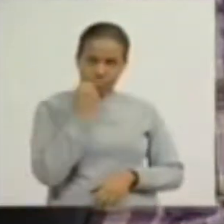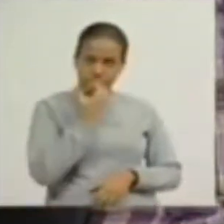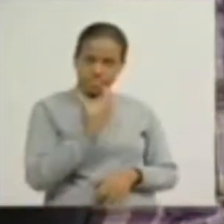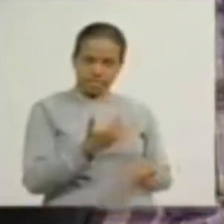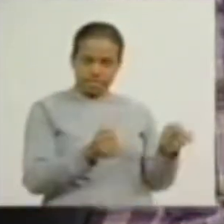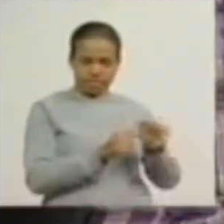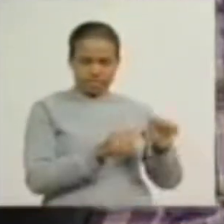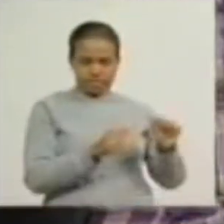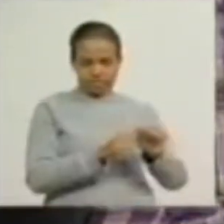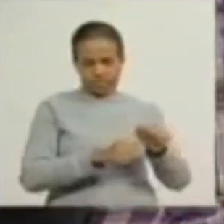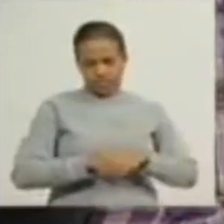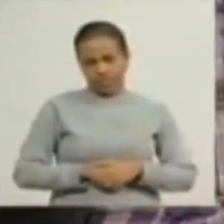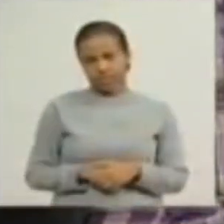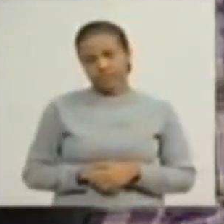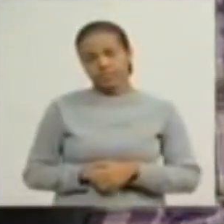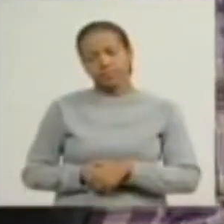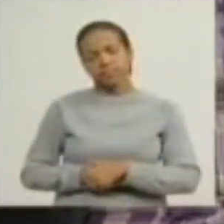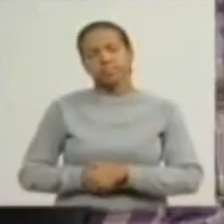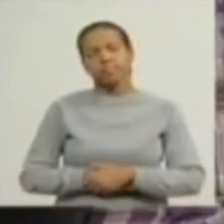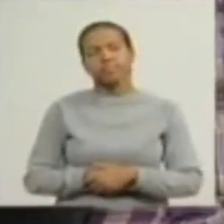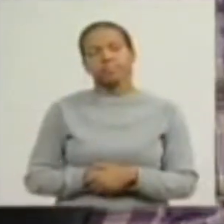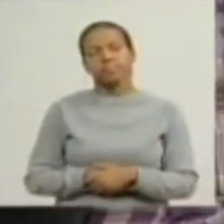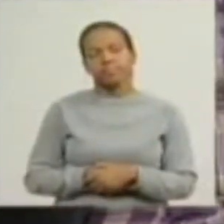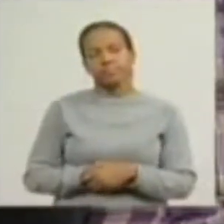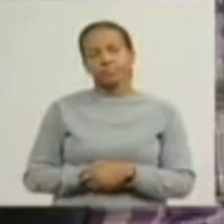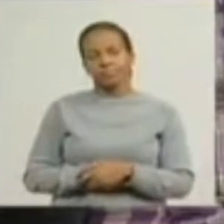os amigos de Jesus devem fazer o bem